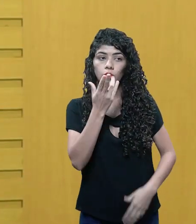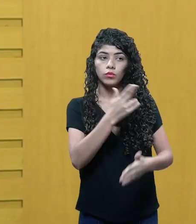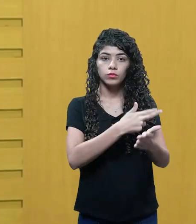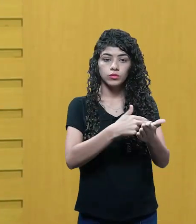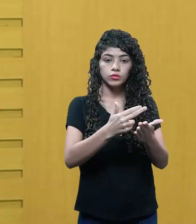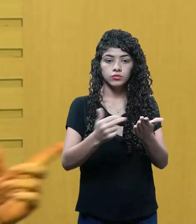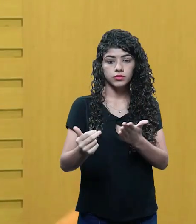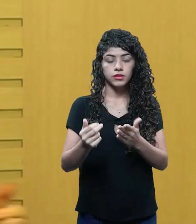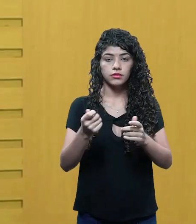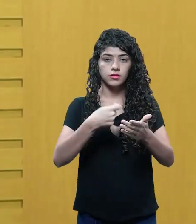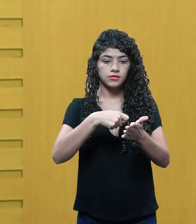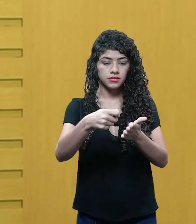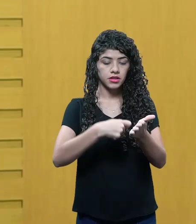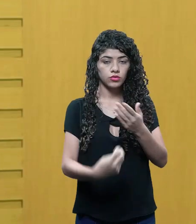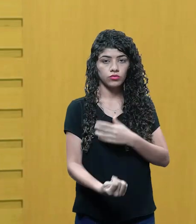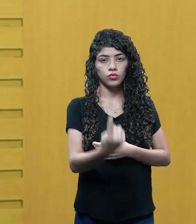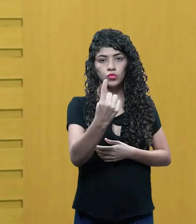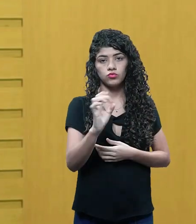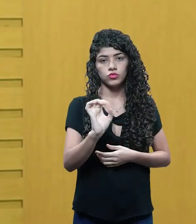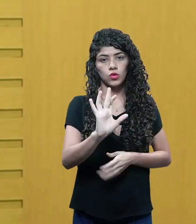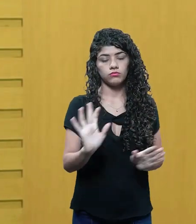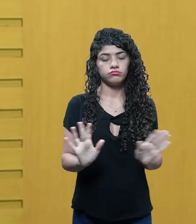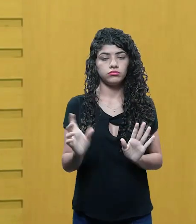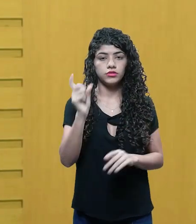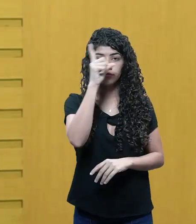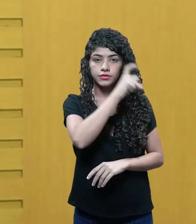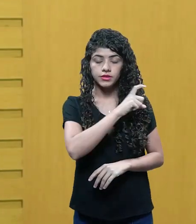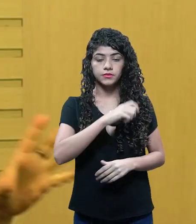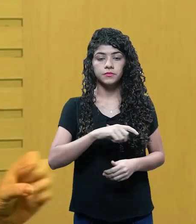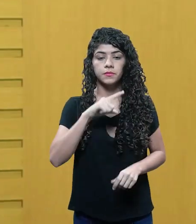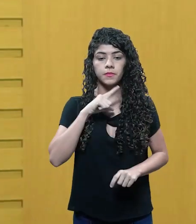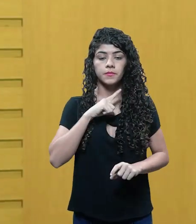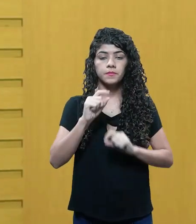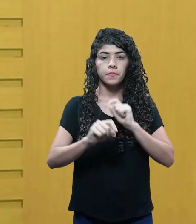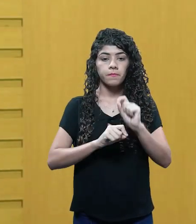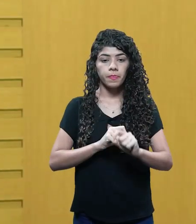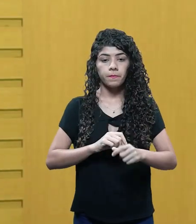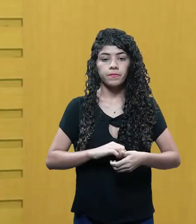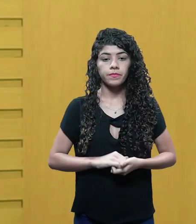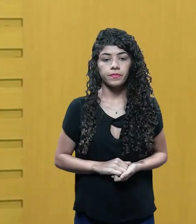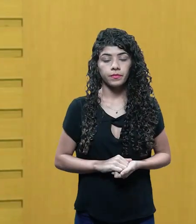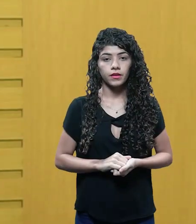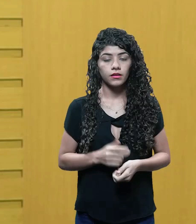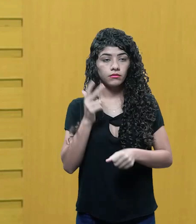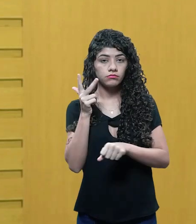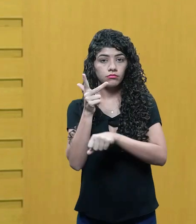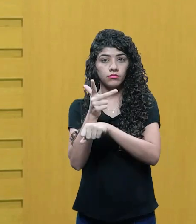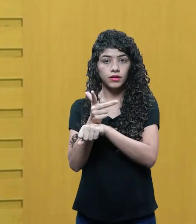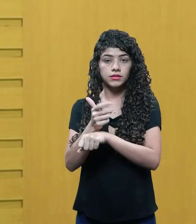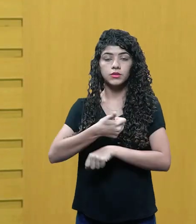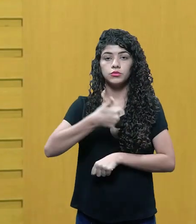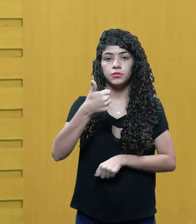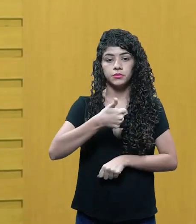ele é escrito em apenas um tratamento, né? Dificilmente ele é escrito e ele vai para o set de filmagem